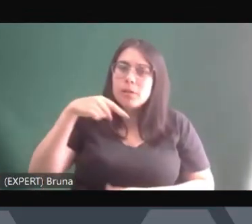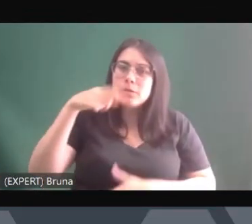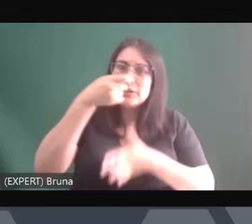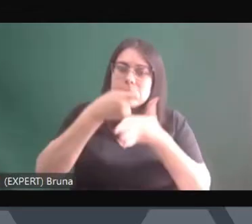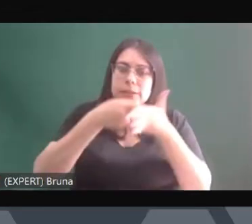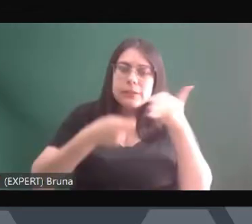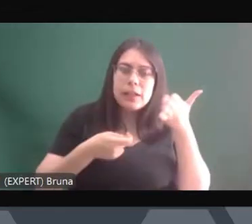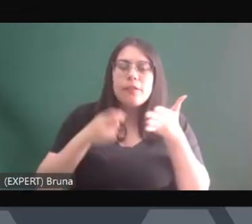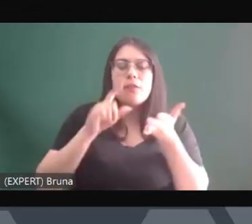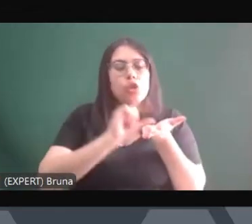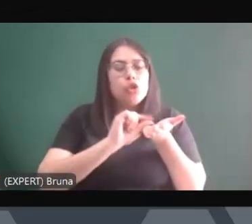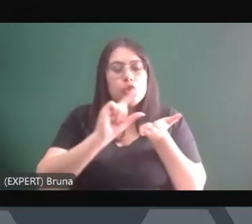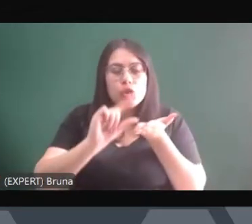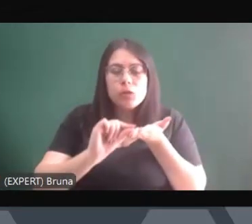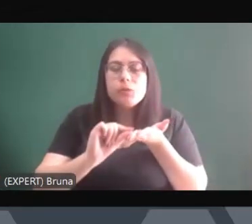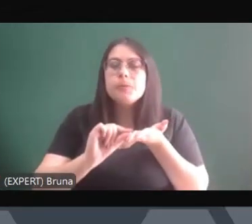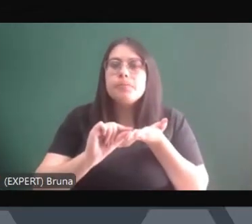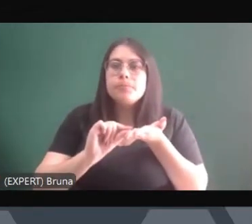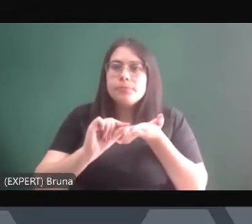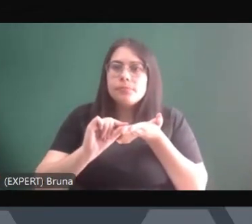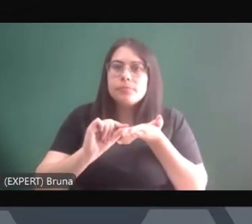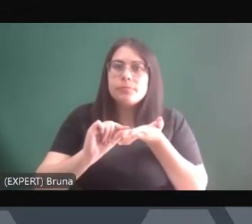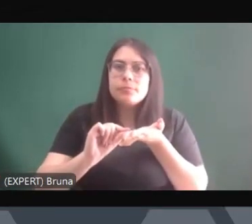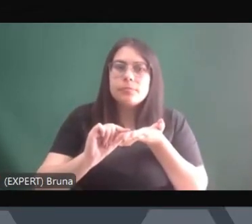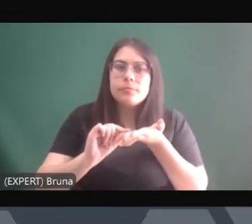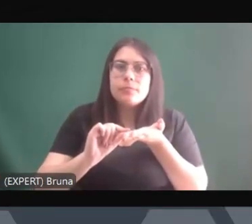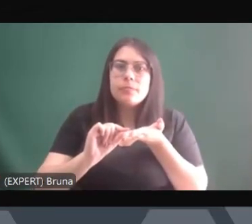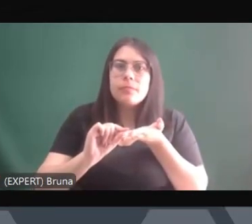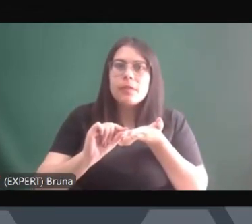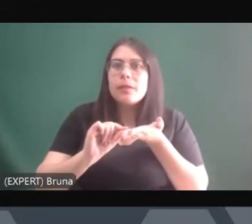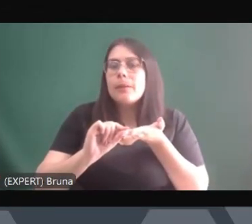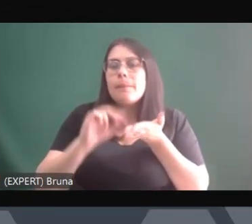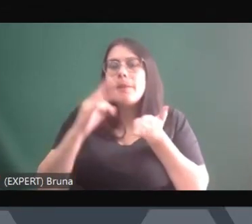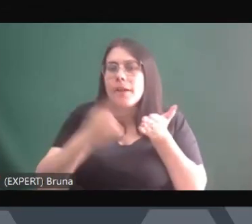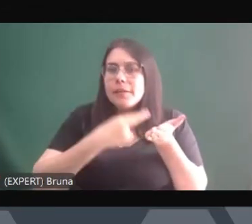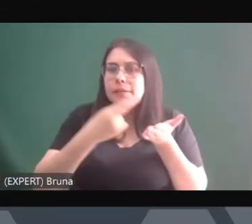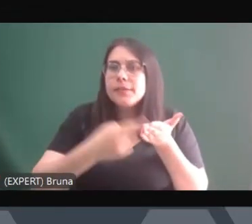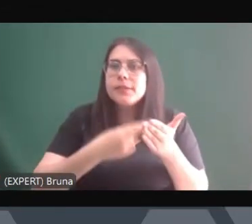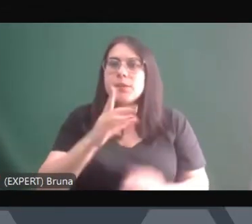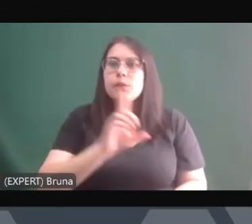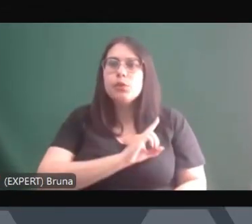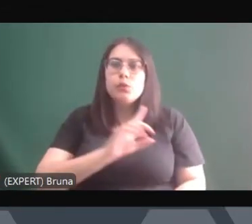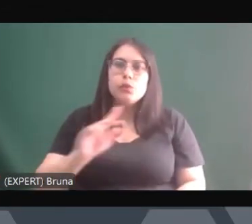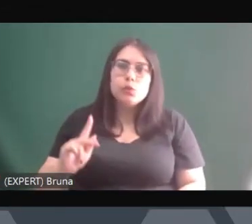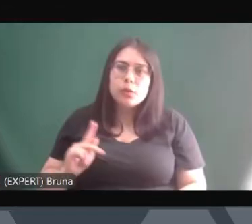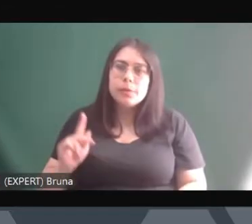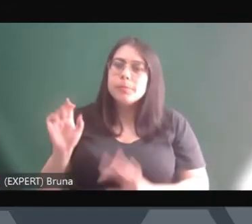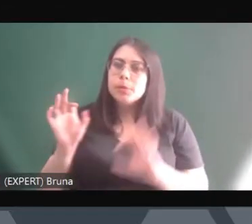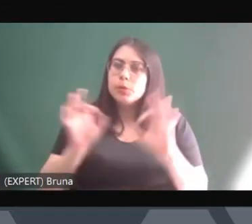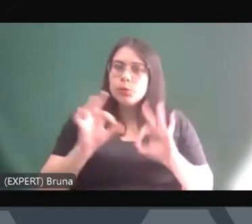artigos para a Revista da Defensoria Pública, para esse dossiê que a gente está organizando.